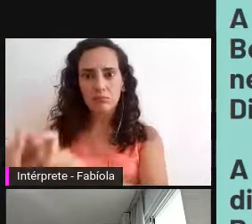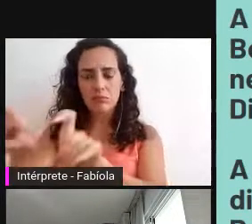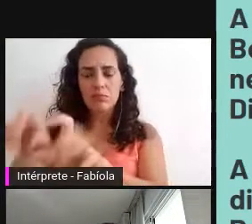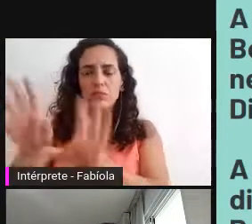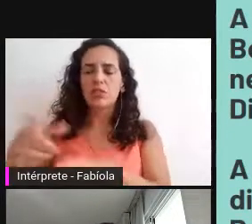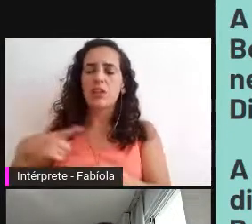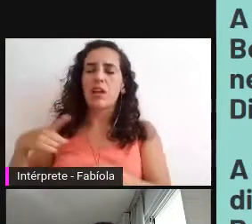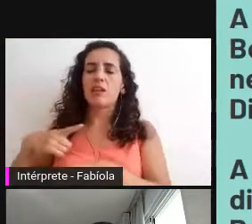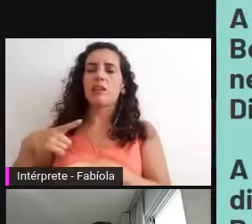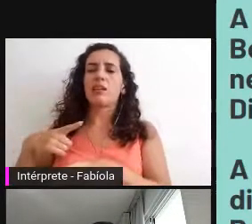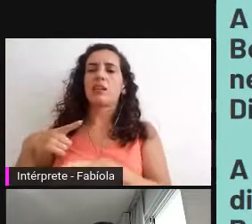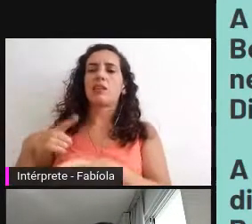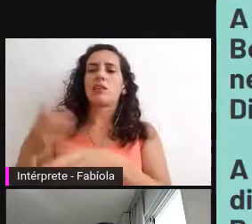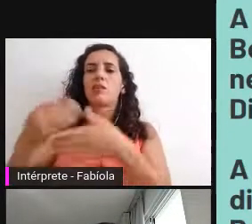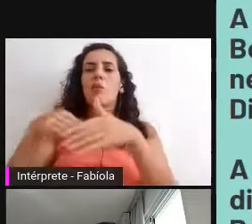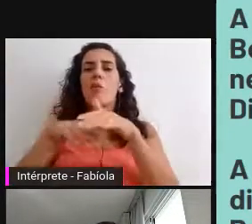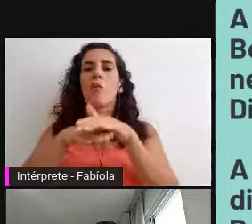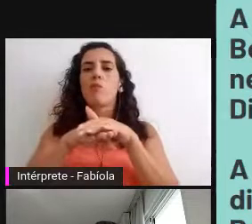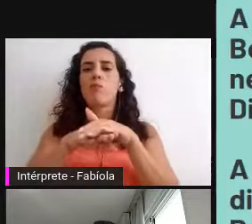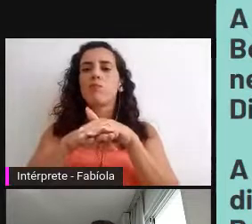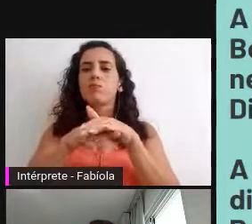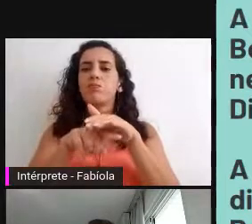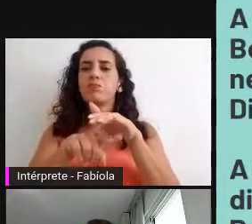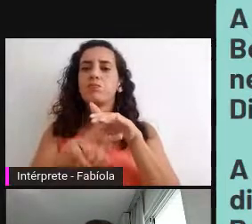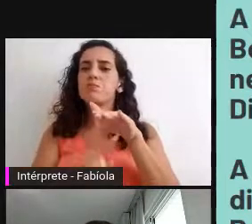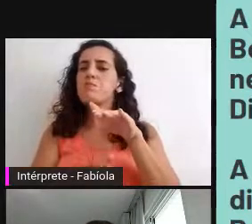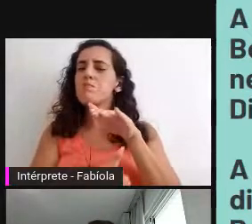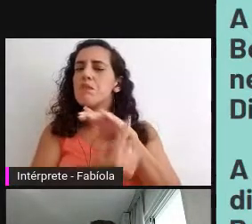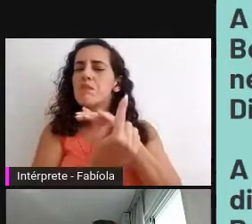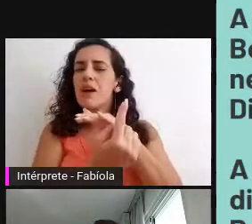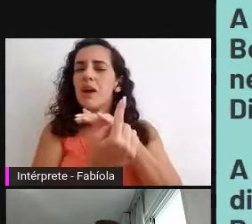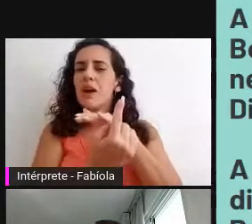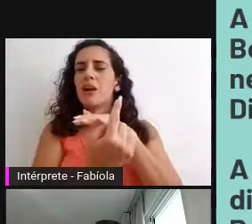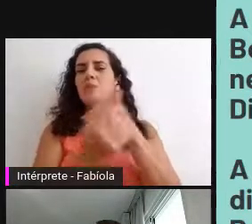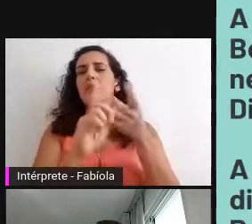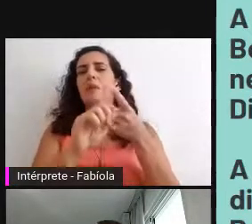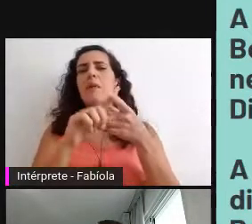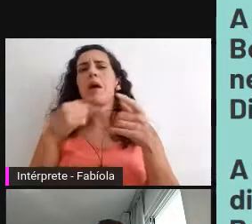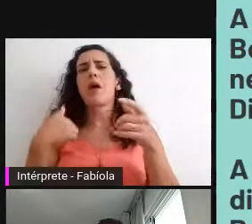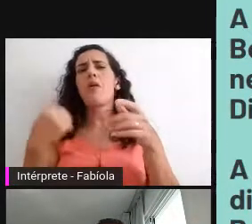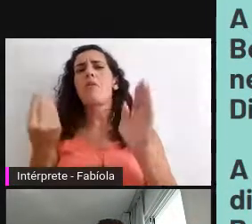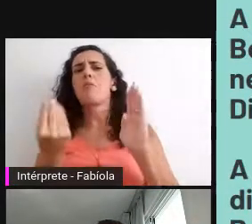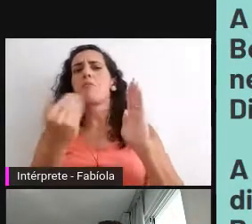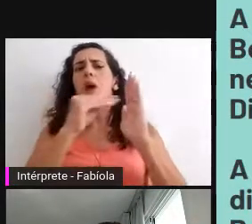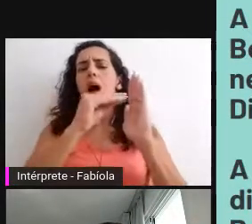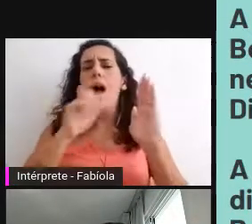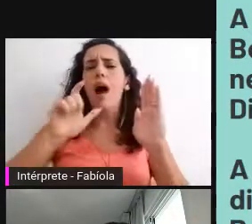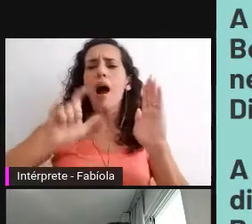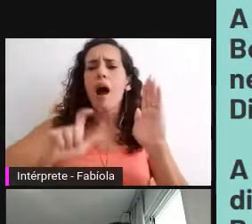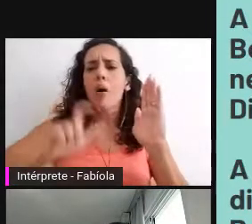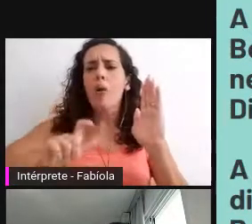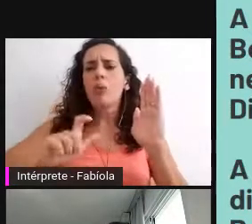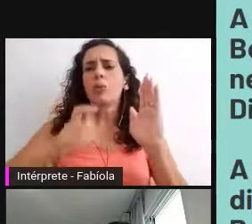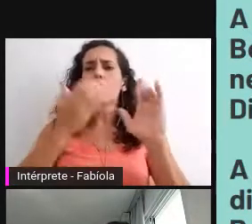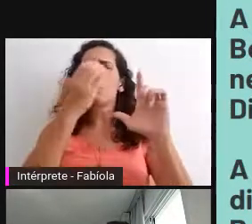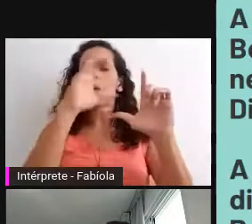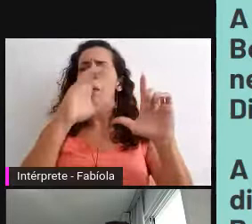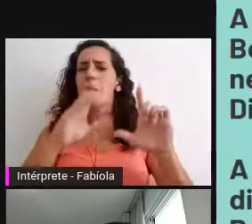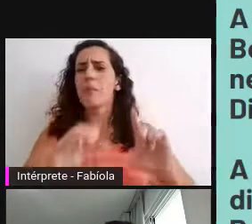permanente ou com o arquivo AIS e com as plataformas de acesso e de transparência ativa.